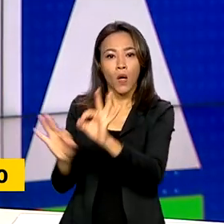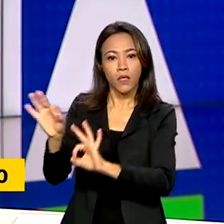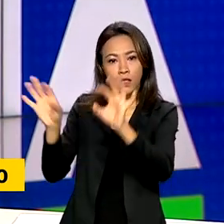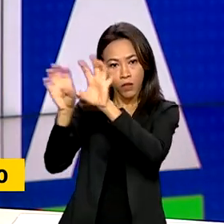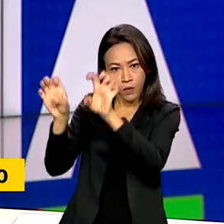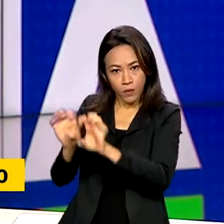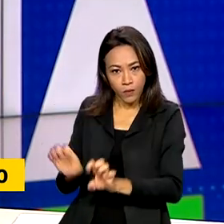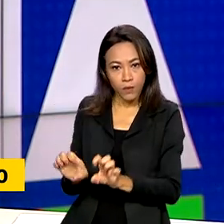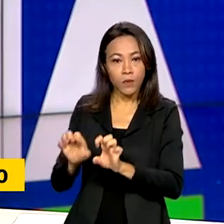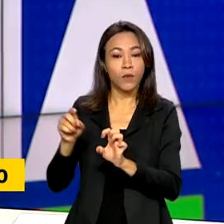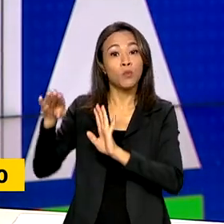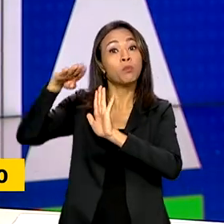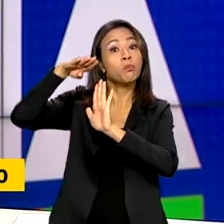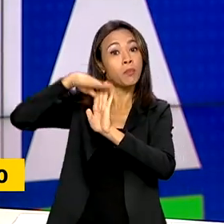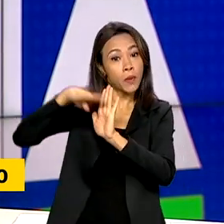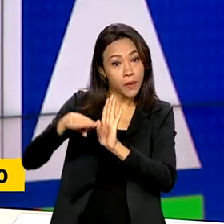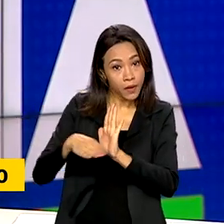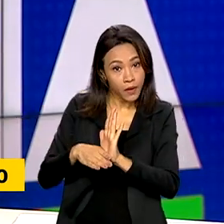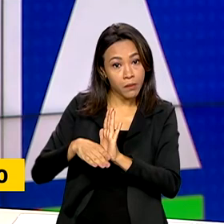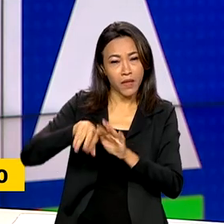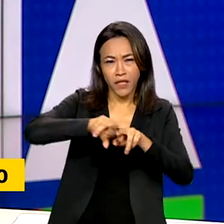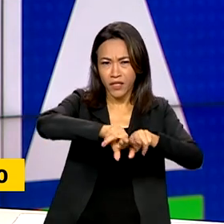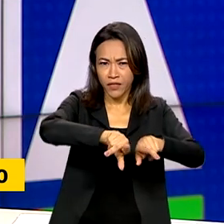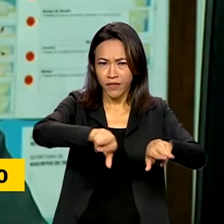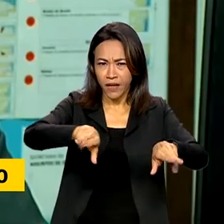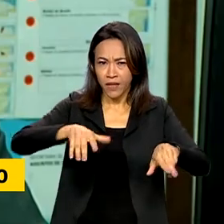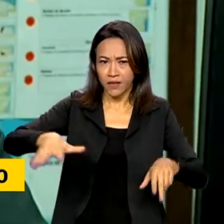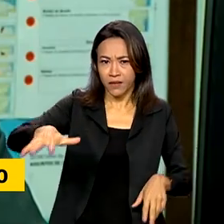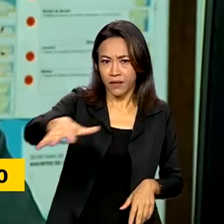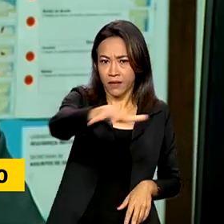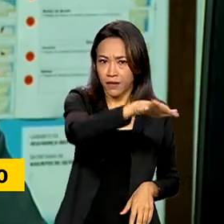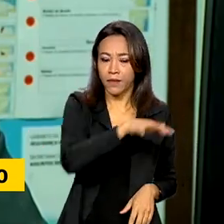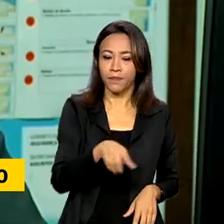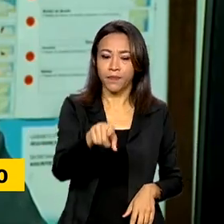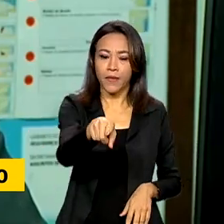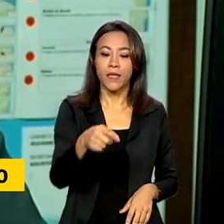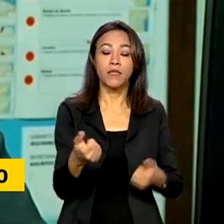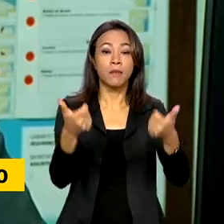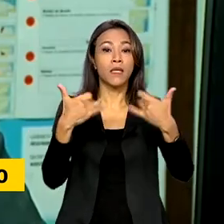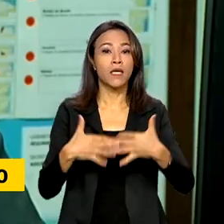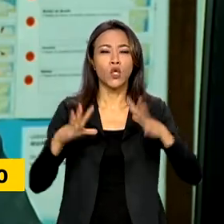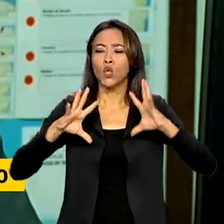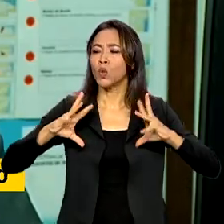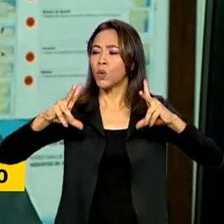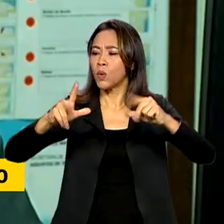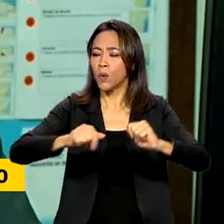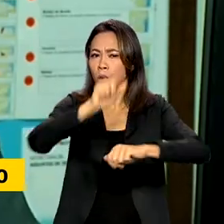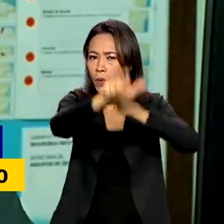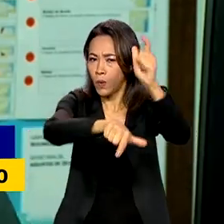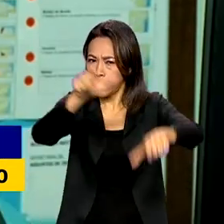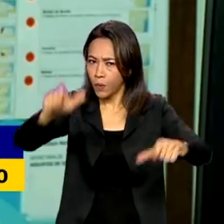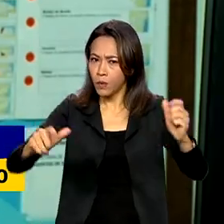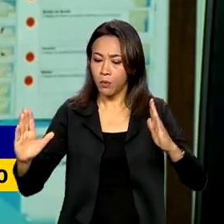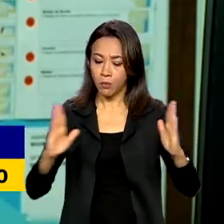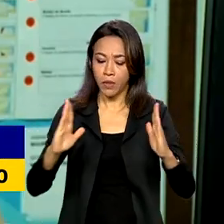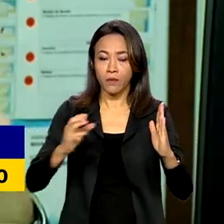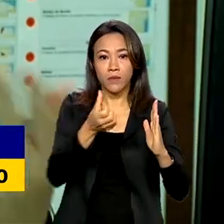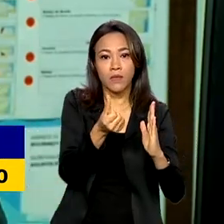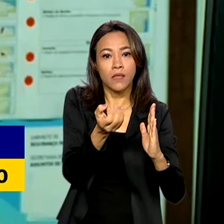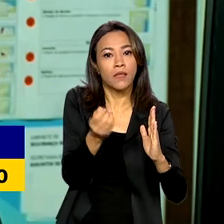Verde em diferentes cadeias produtivas. Toda a população brasileira que pode, nesses próximos 60 dias,